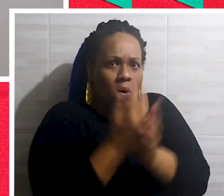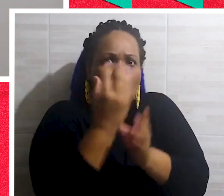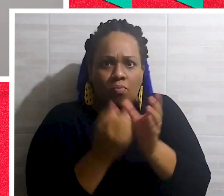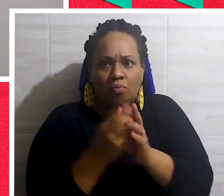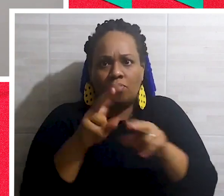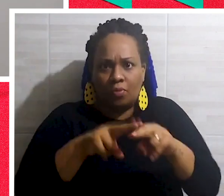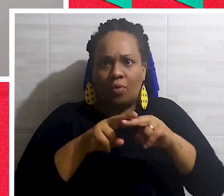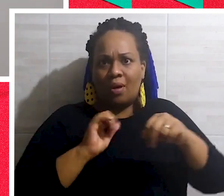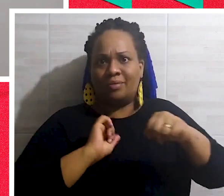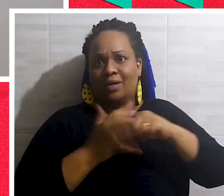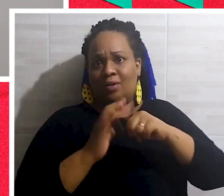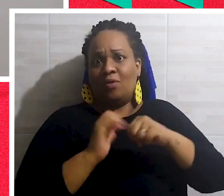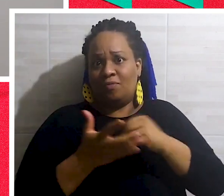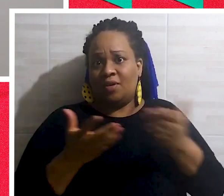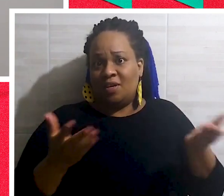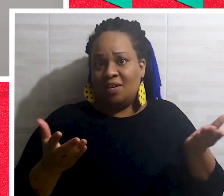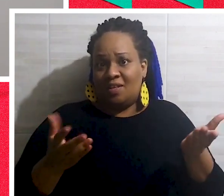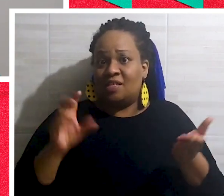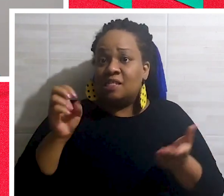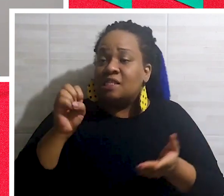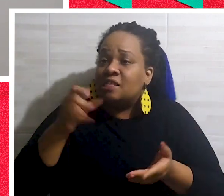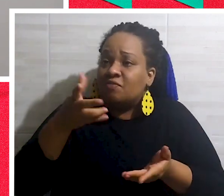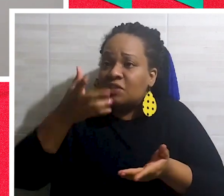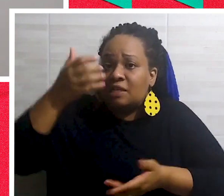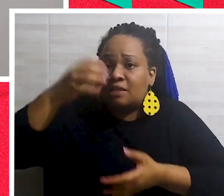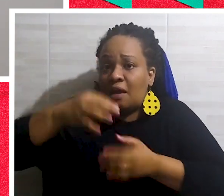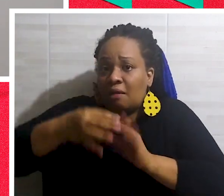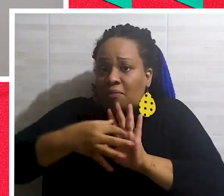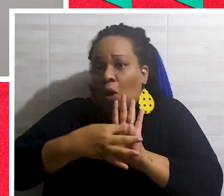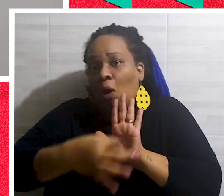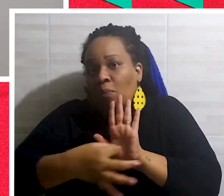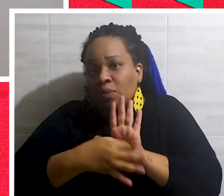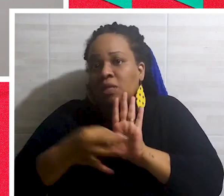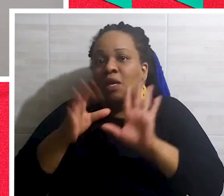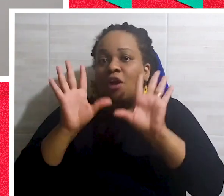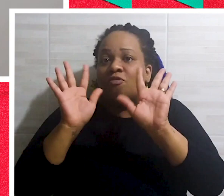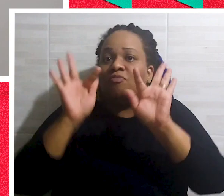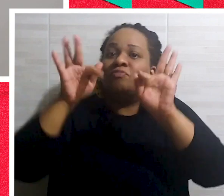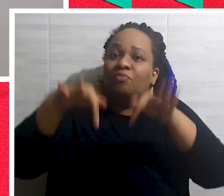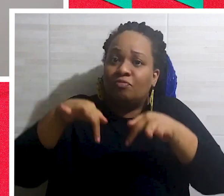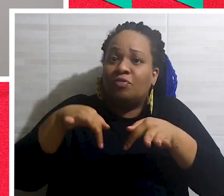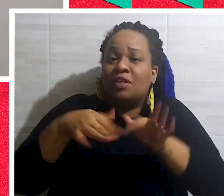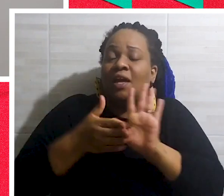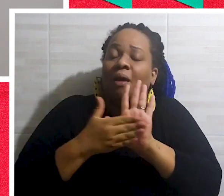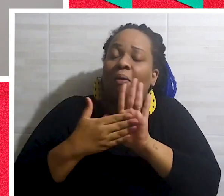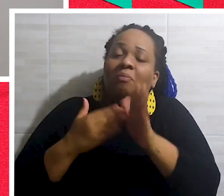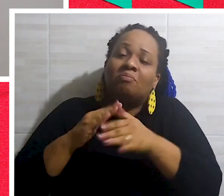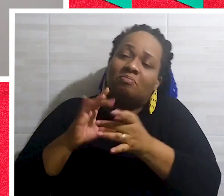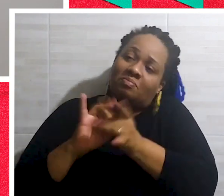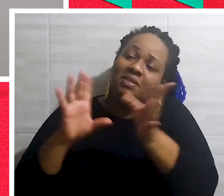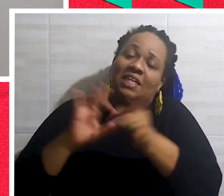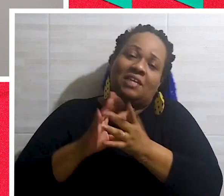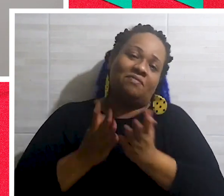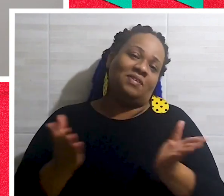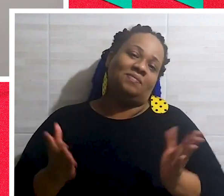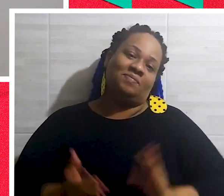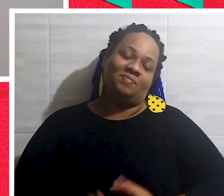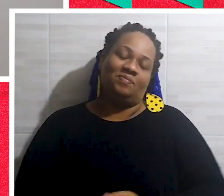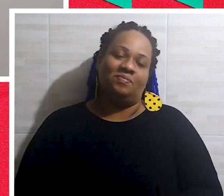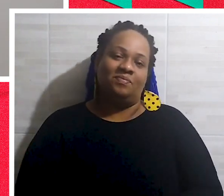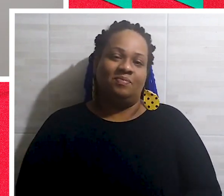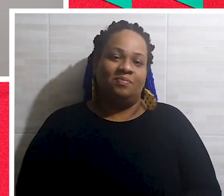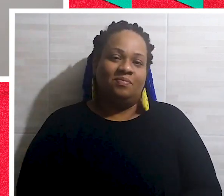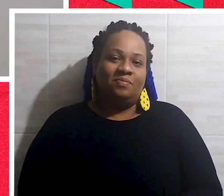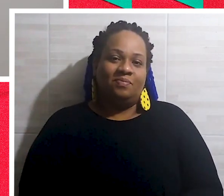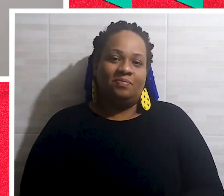surgiram por conta desse contexto adverso. Então, se você quiser fazer algum comentário, assim, no sentido de finalizar mesmo, né? Essa nossa conversa, pode